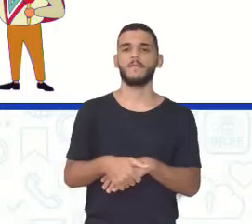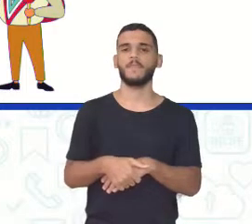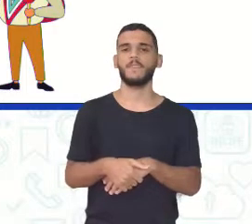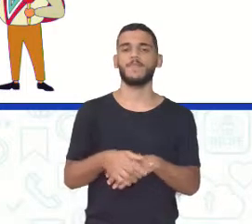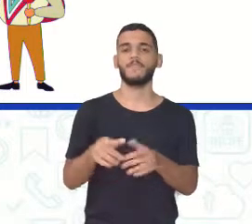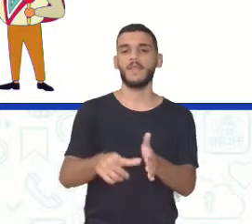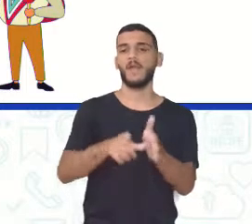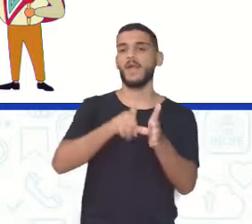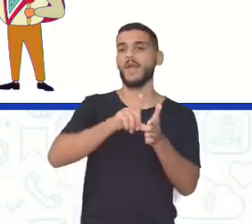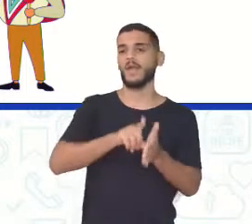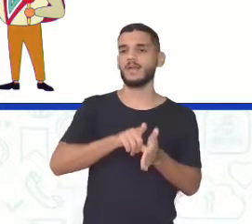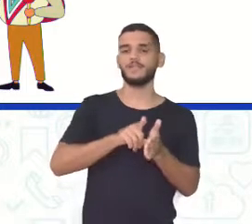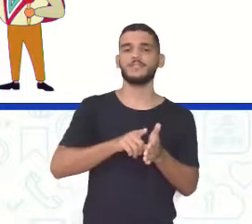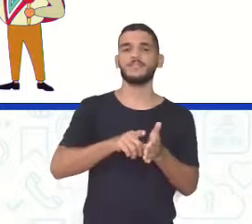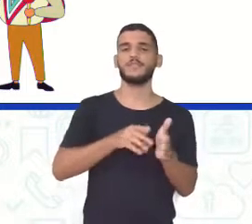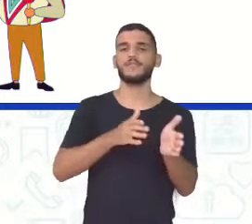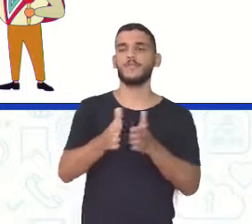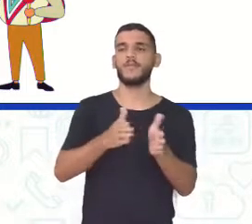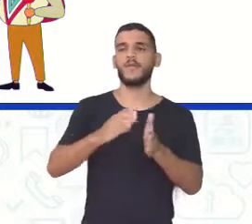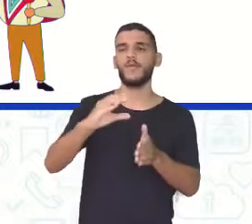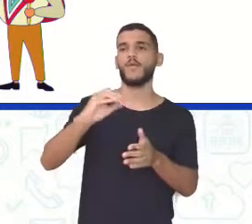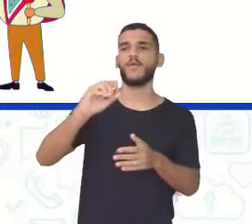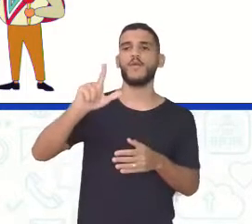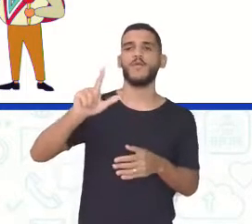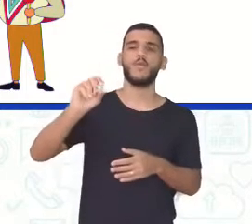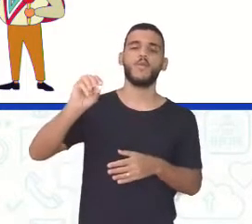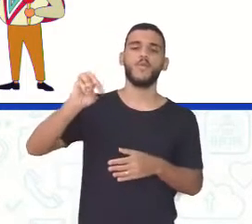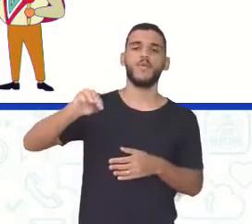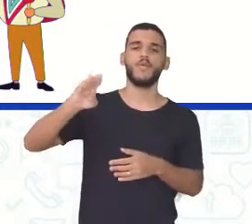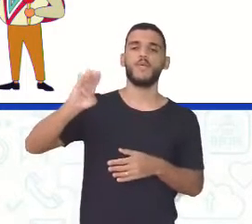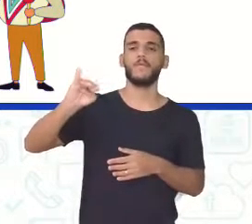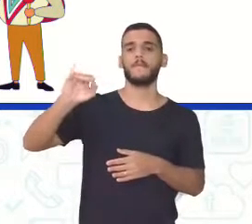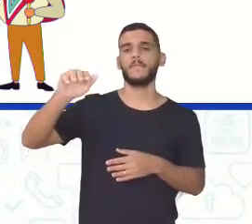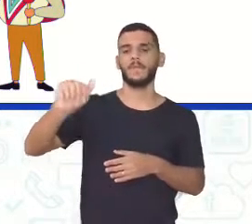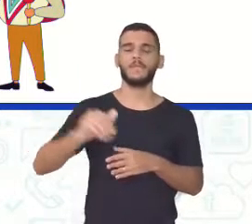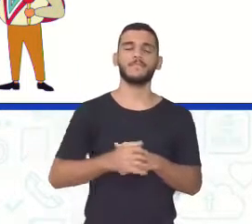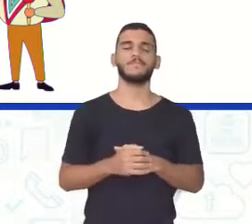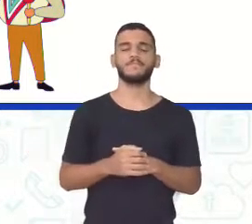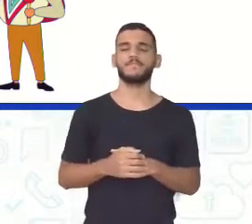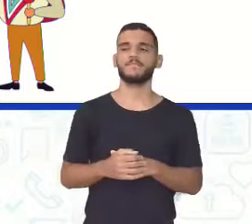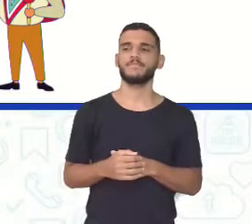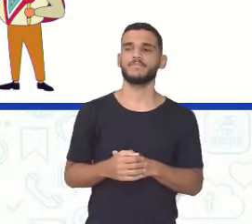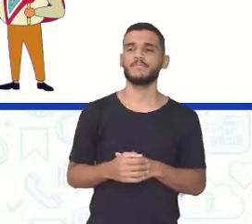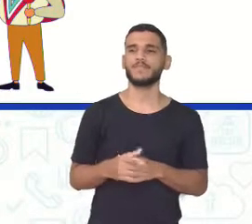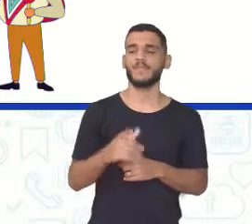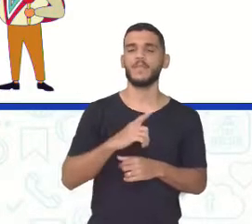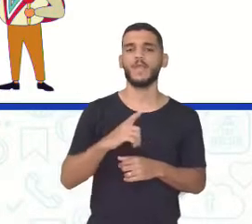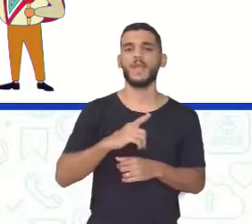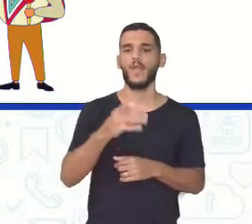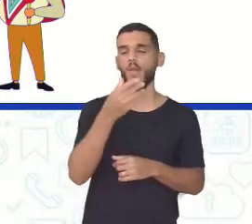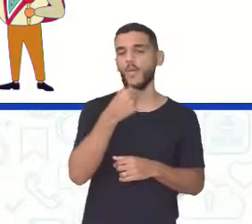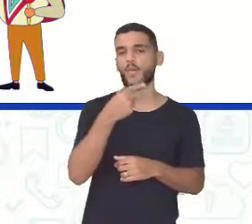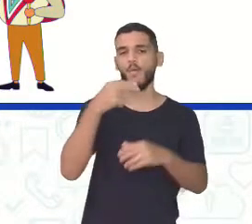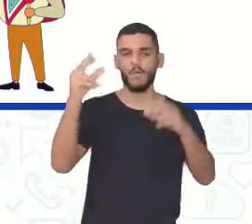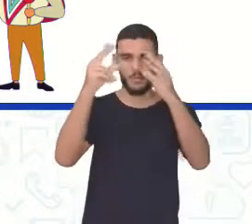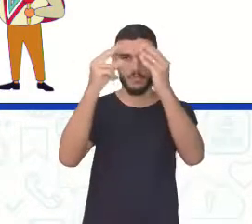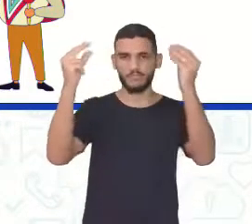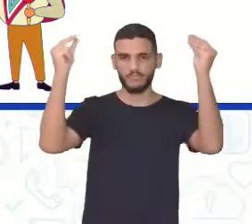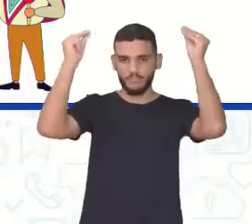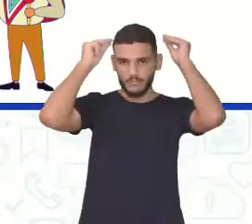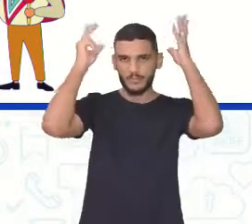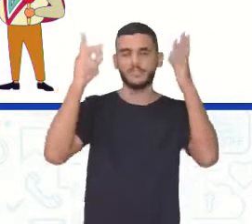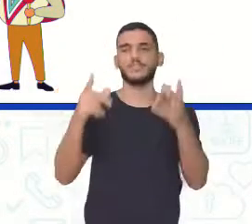-colombianos Aí eu trago aí um mexicano com as maracas Né? Uma moça com a saia bonita